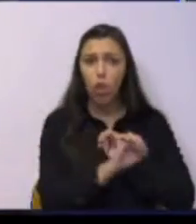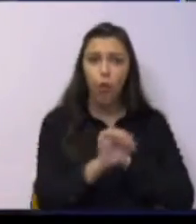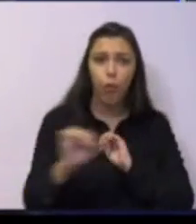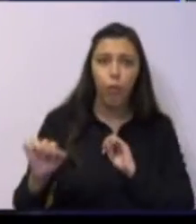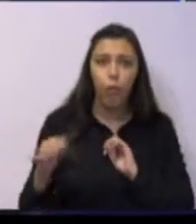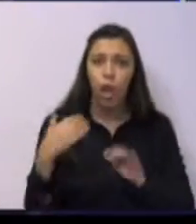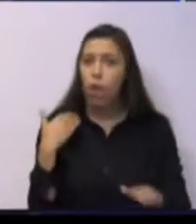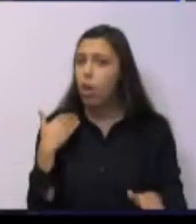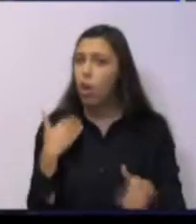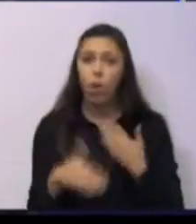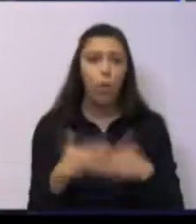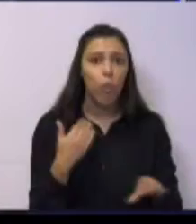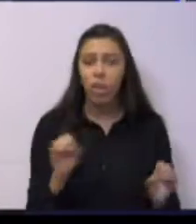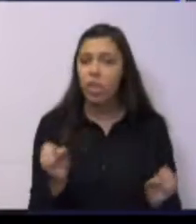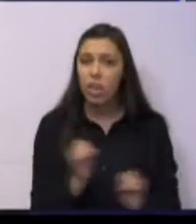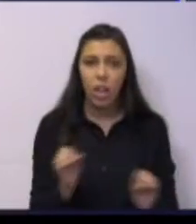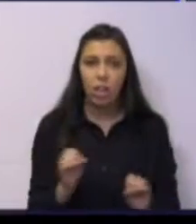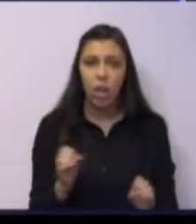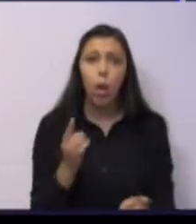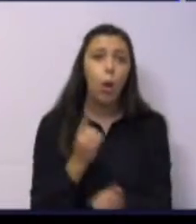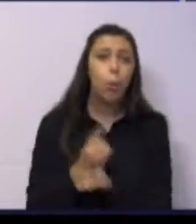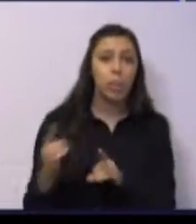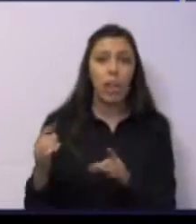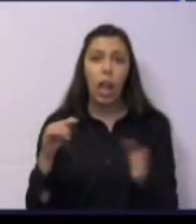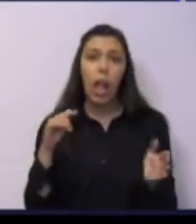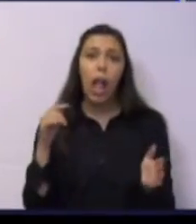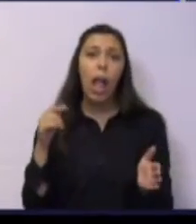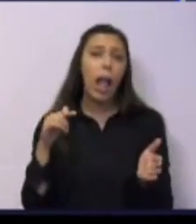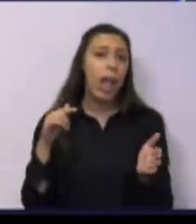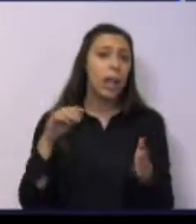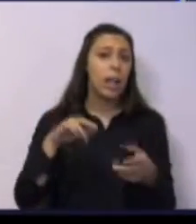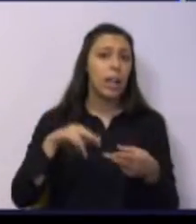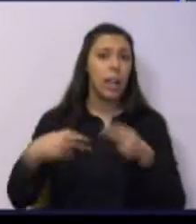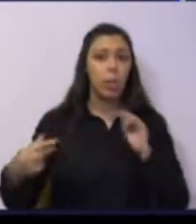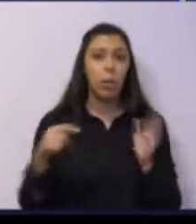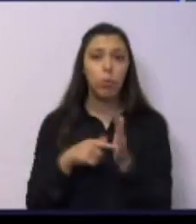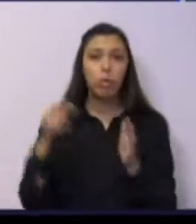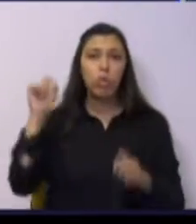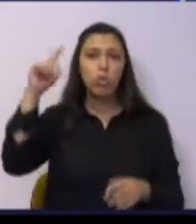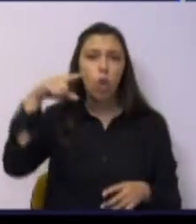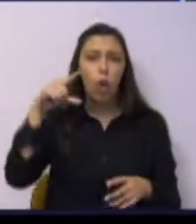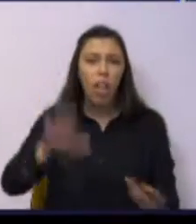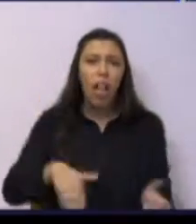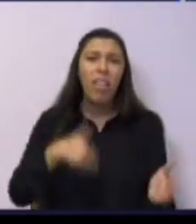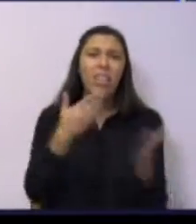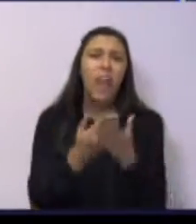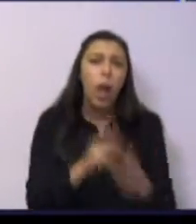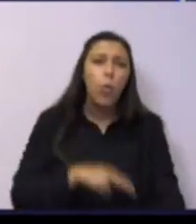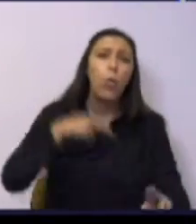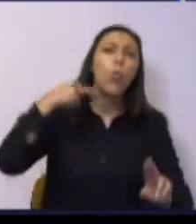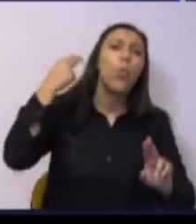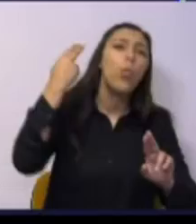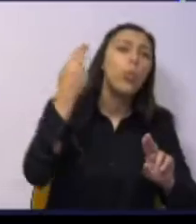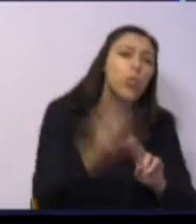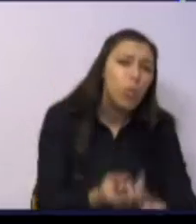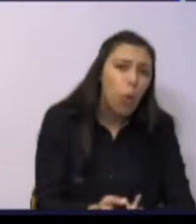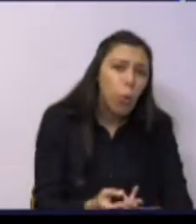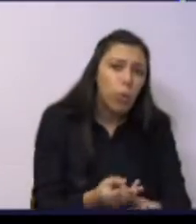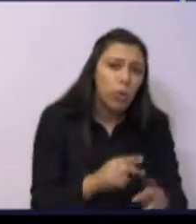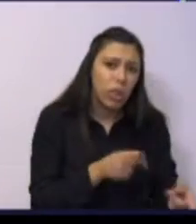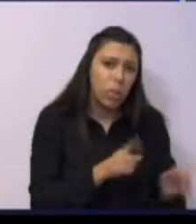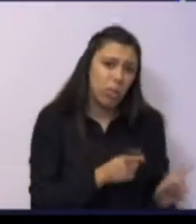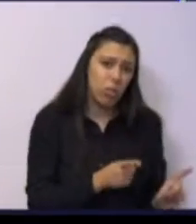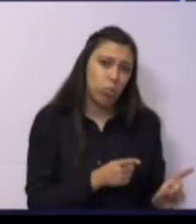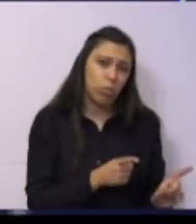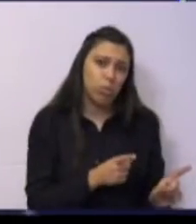o fazem. É porque a Câmara da Punta do Sol aplica mais do dobro do que a Câmara de Lobos em relação no apoio